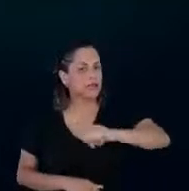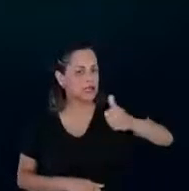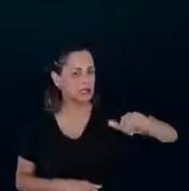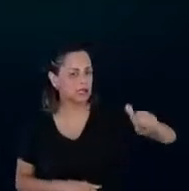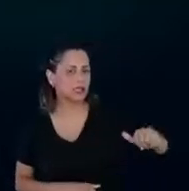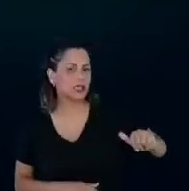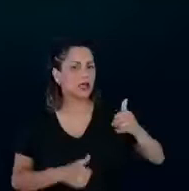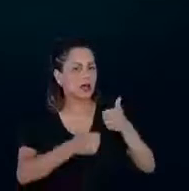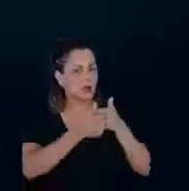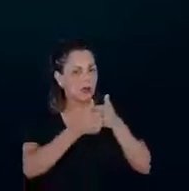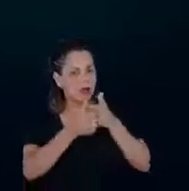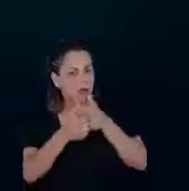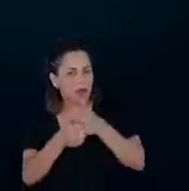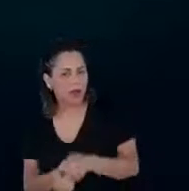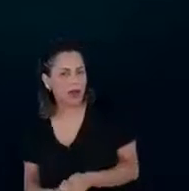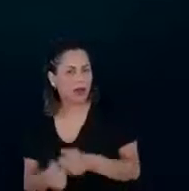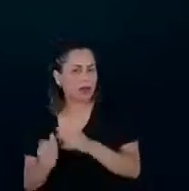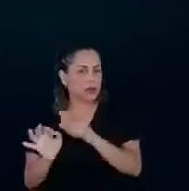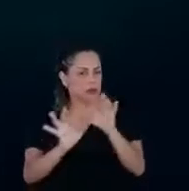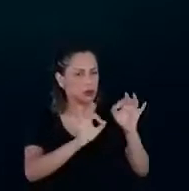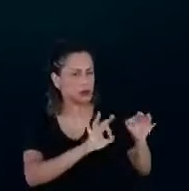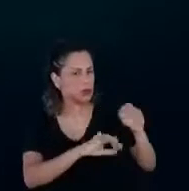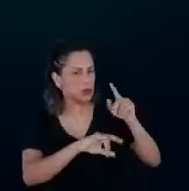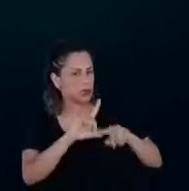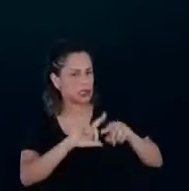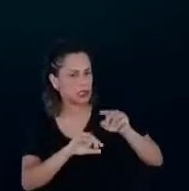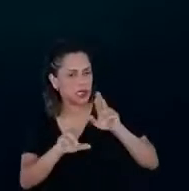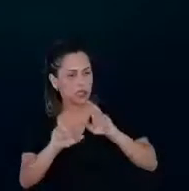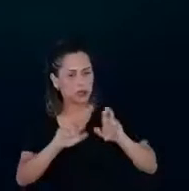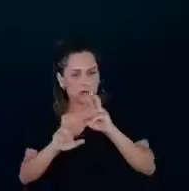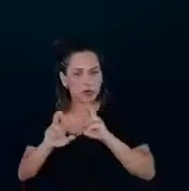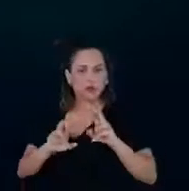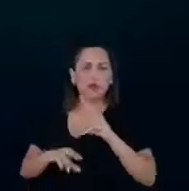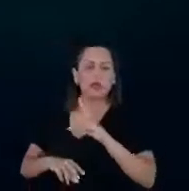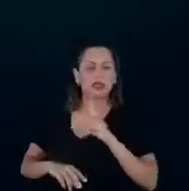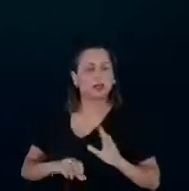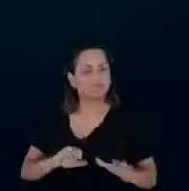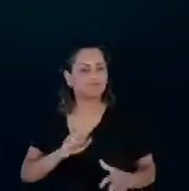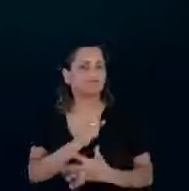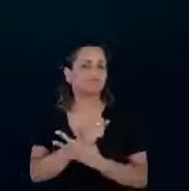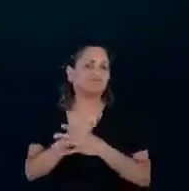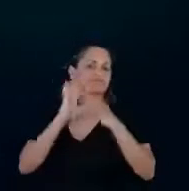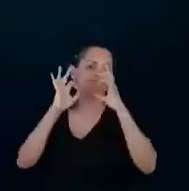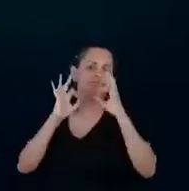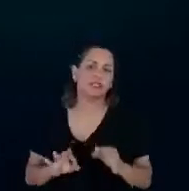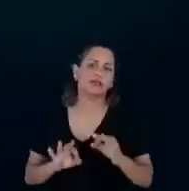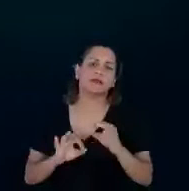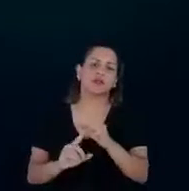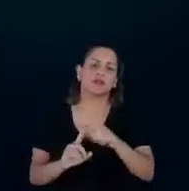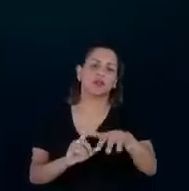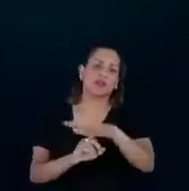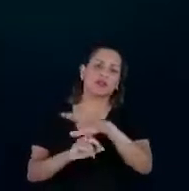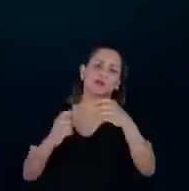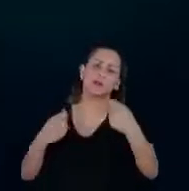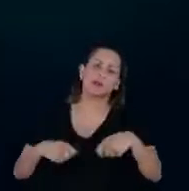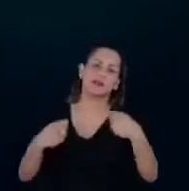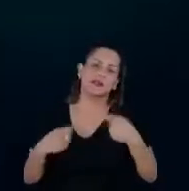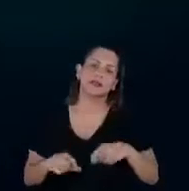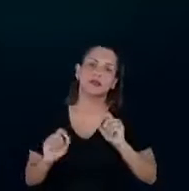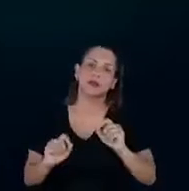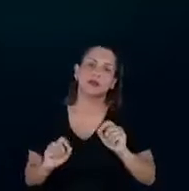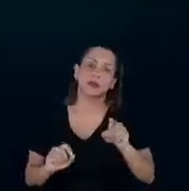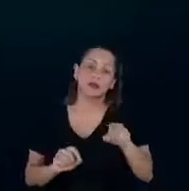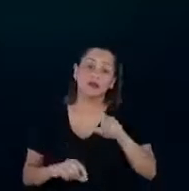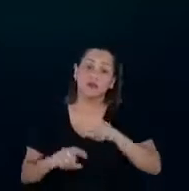dos equipamentos, exatamente para poder dar a garantia, para que a sociedade precisa, de que aquele equipamento de